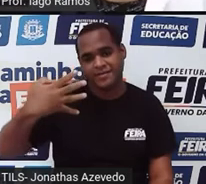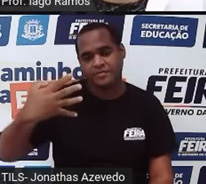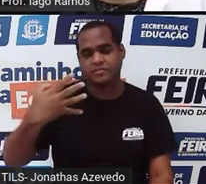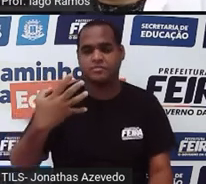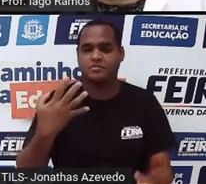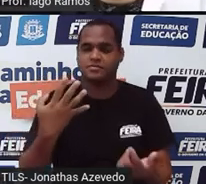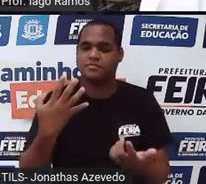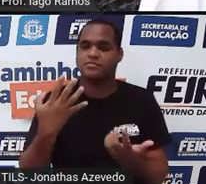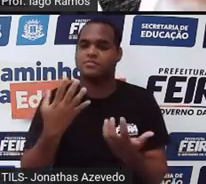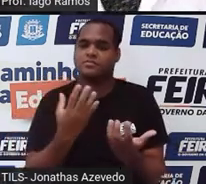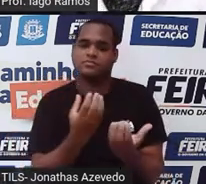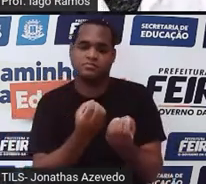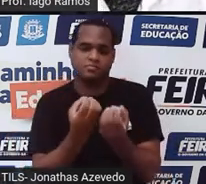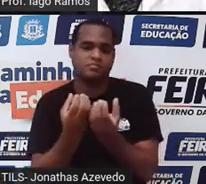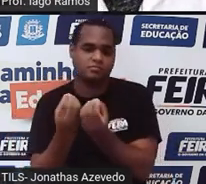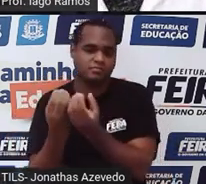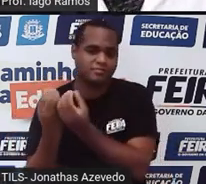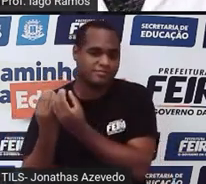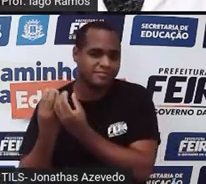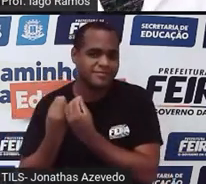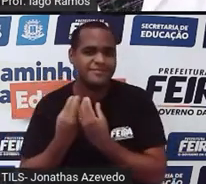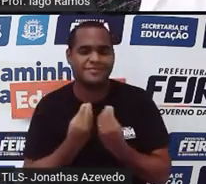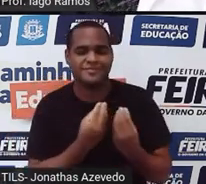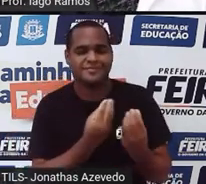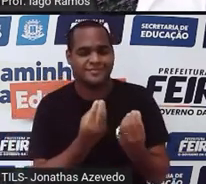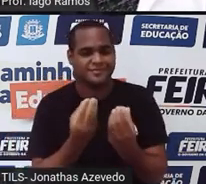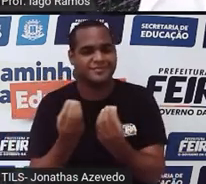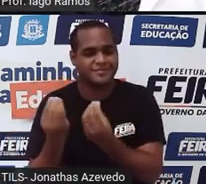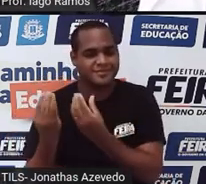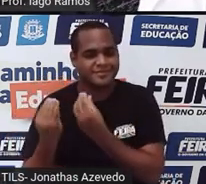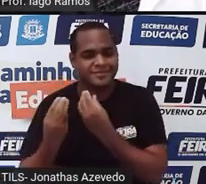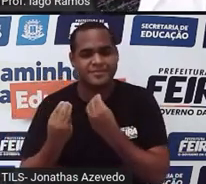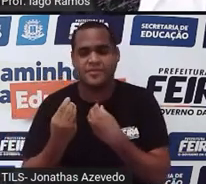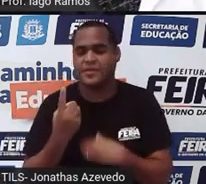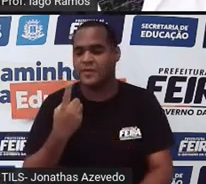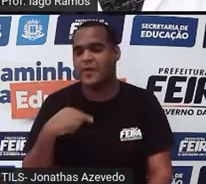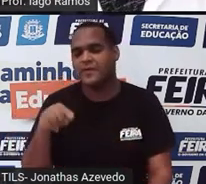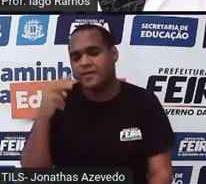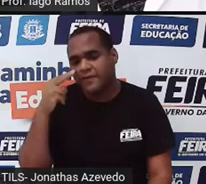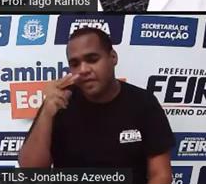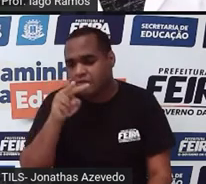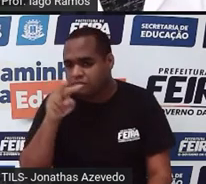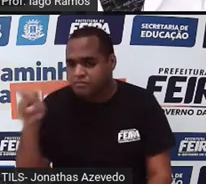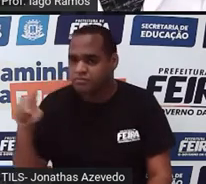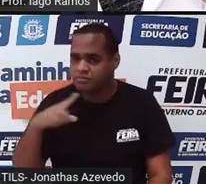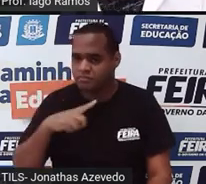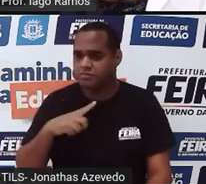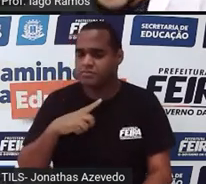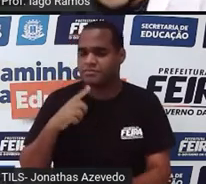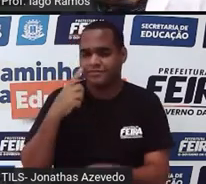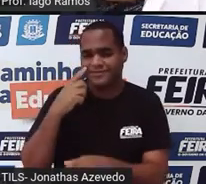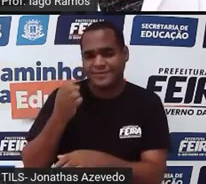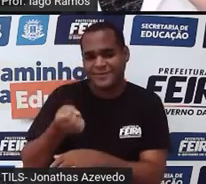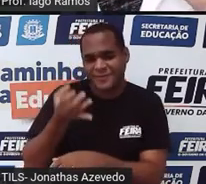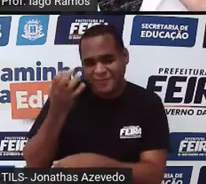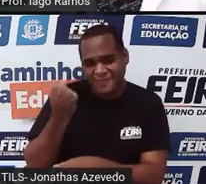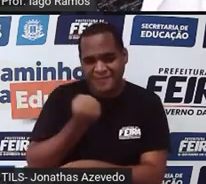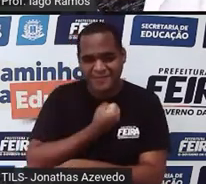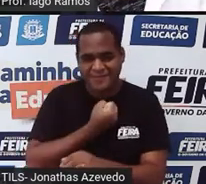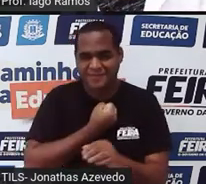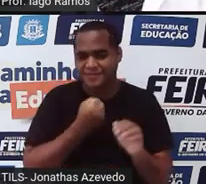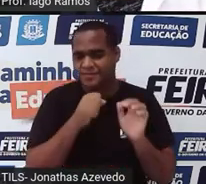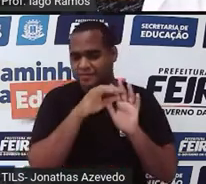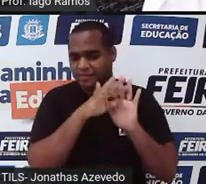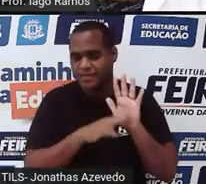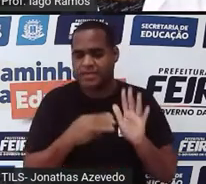quatro em verde. Bastante coisa, né? Do que a gente viu aqui sobre sequências numéricas. E aí eu